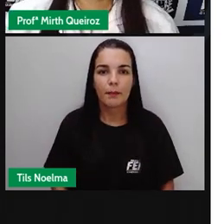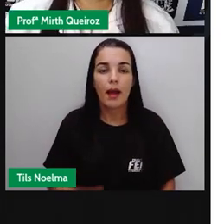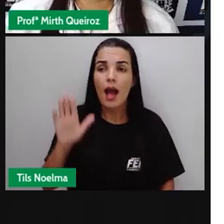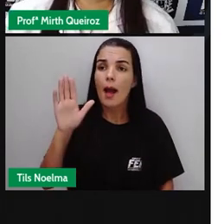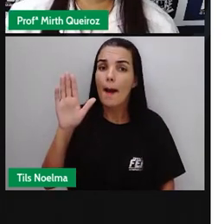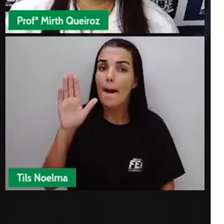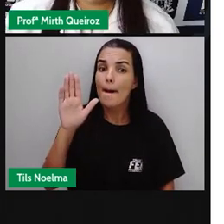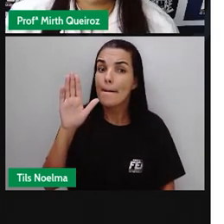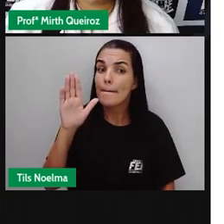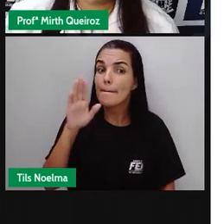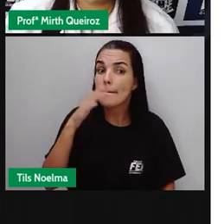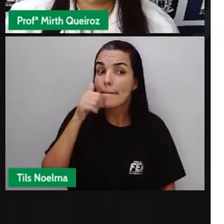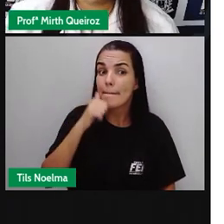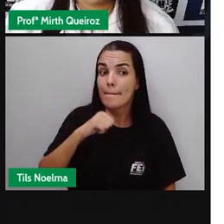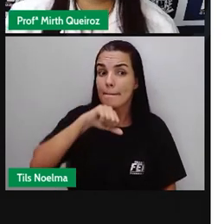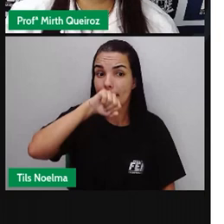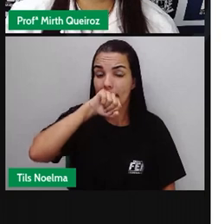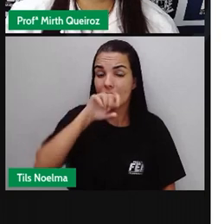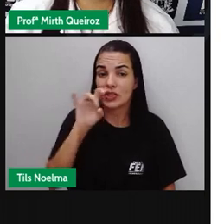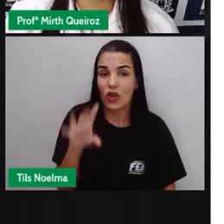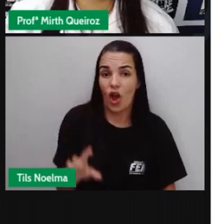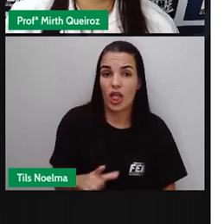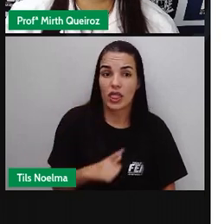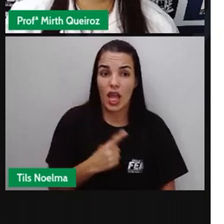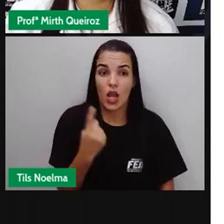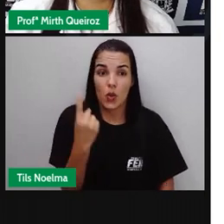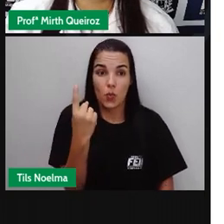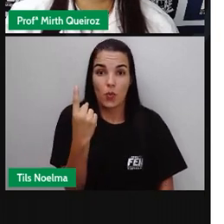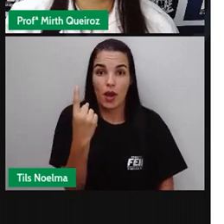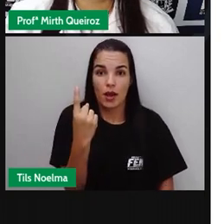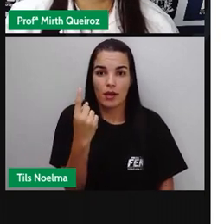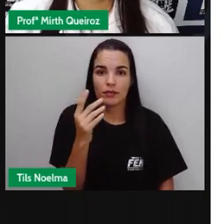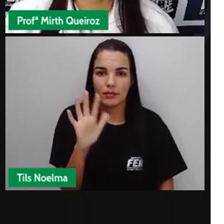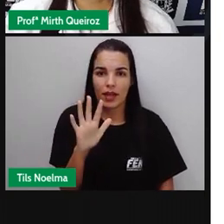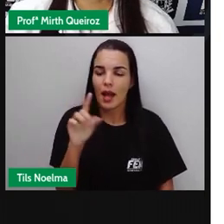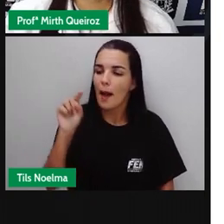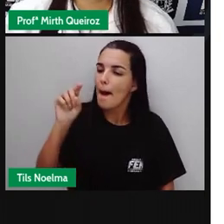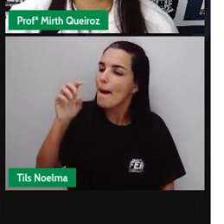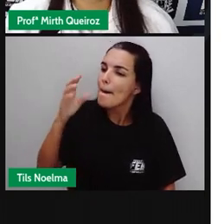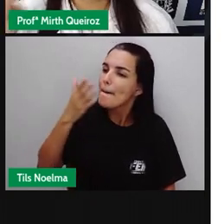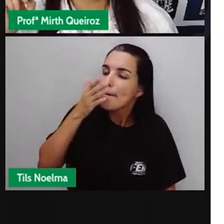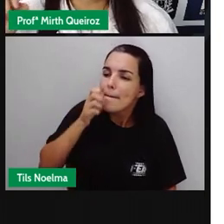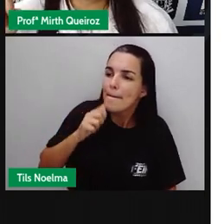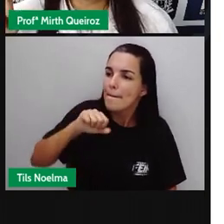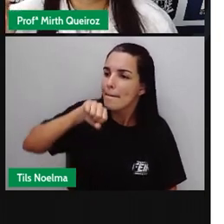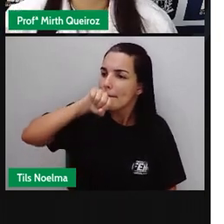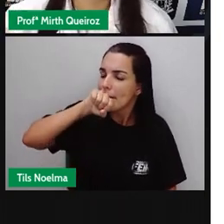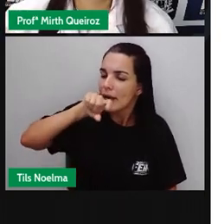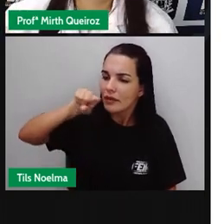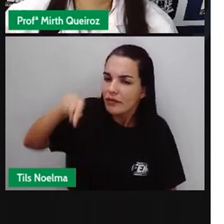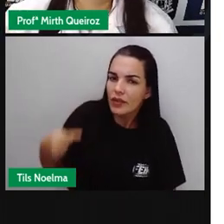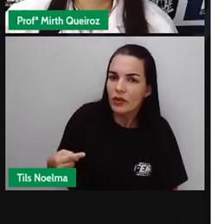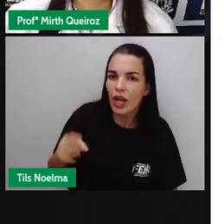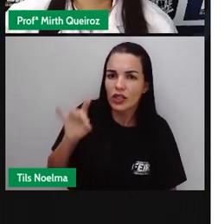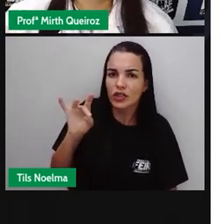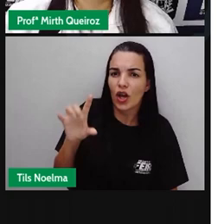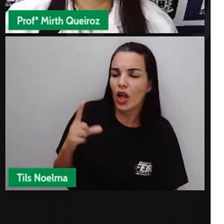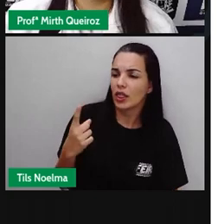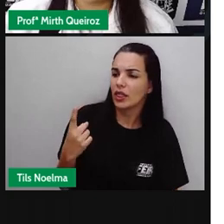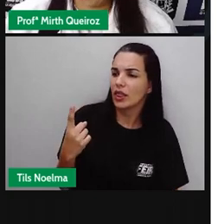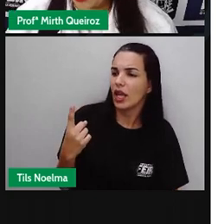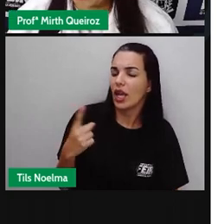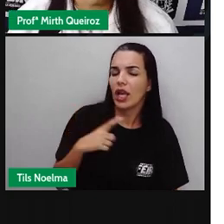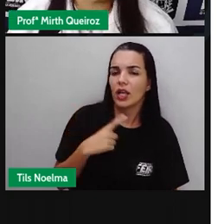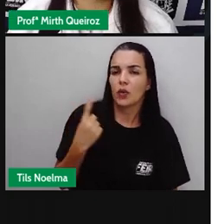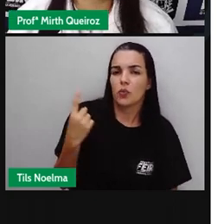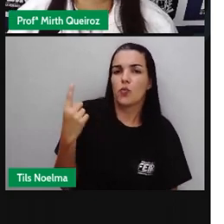Mãe só tem uma. Aí se a gente coloca a vírgula aqui. Mãe só tem uma. Já muda já